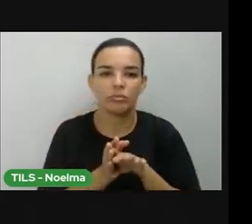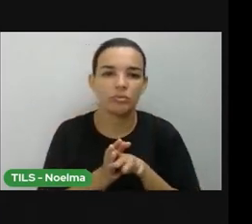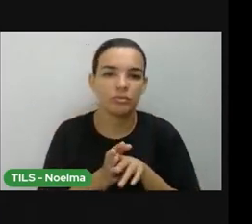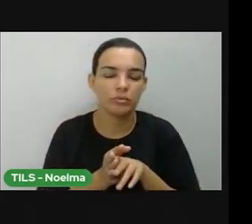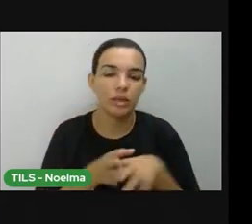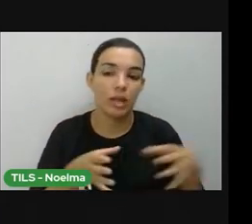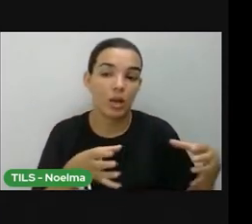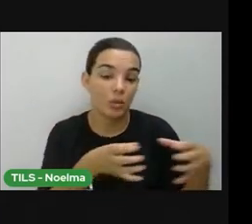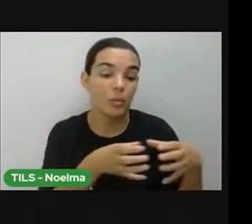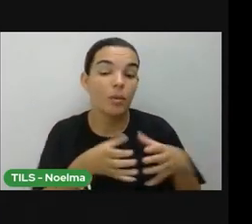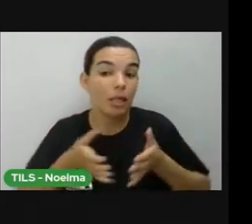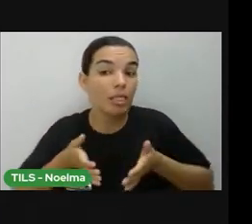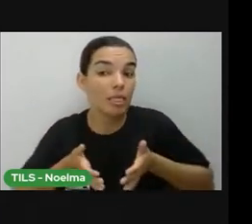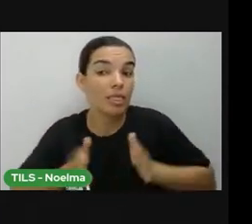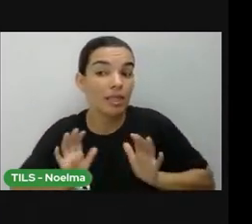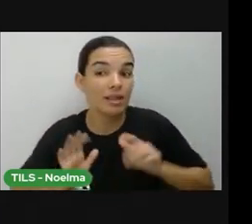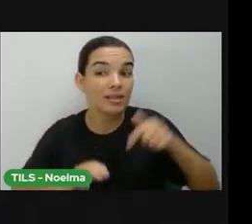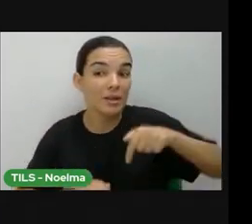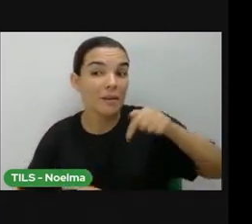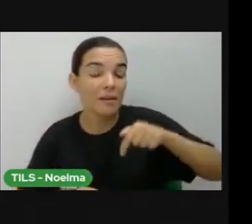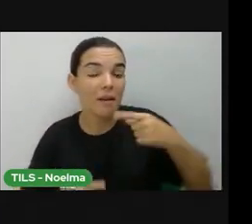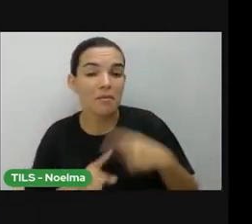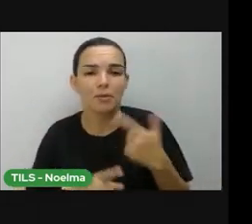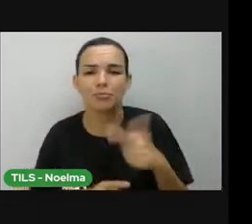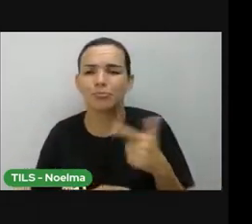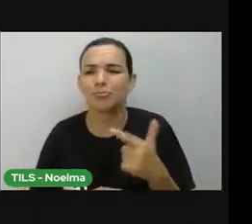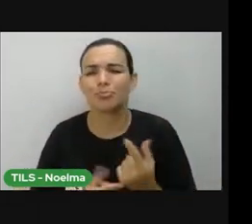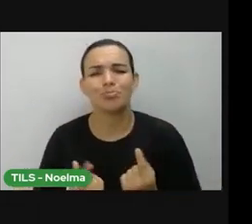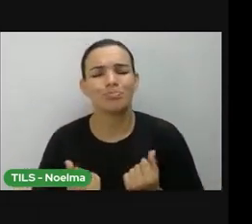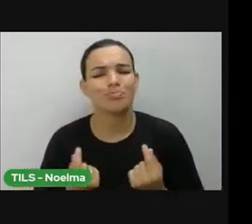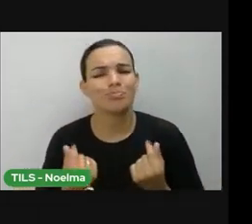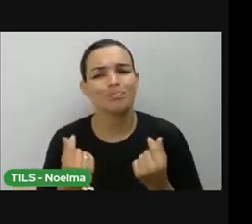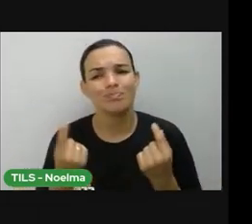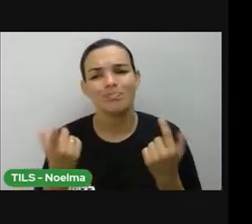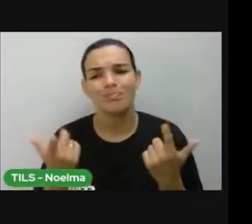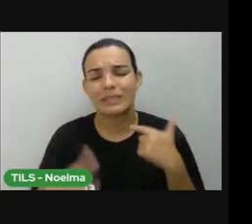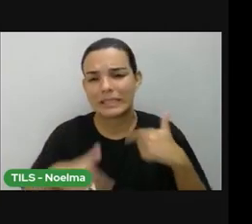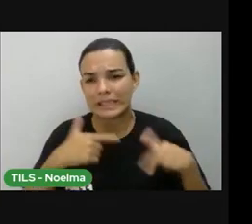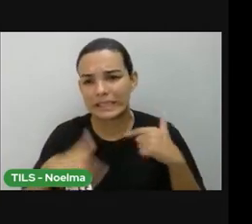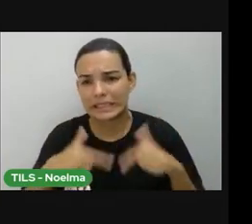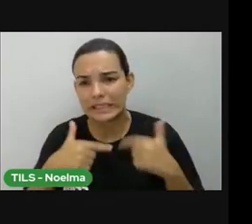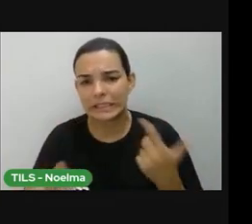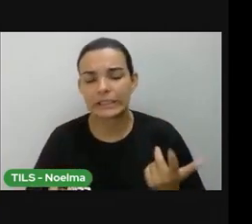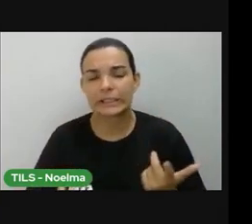nasceu aqui, não tinham condições, porque justamente a dificuldade da gente, era grande,